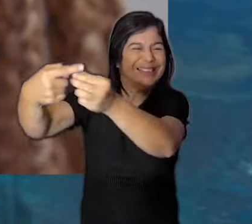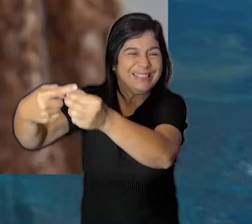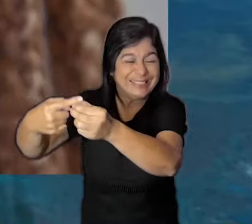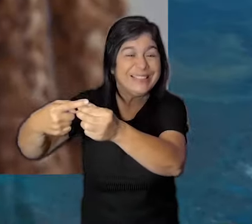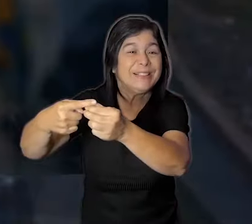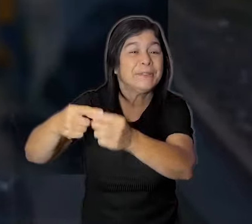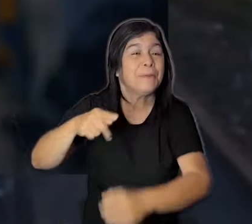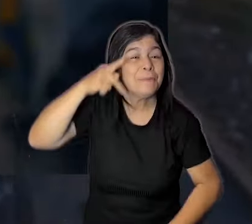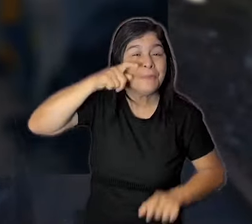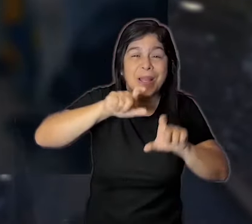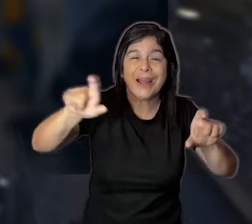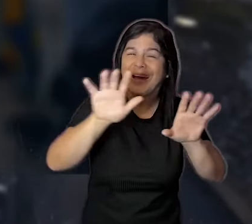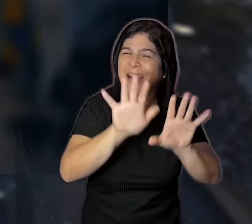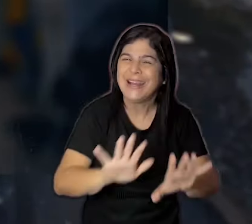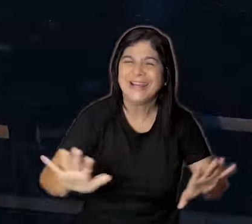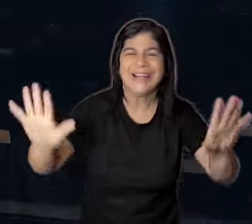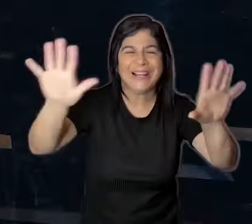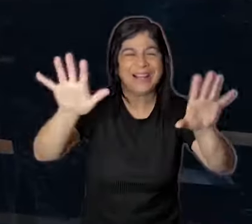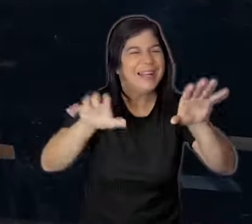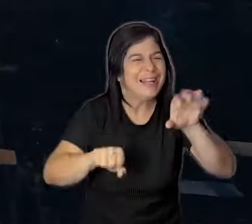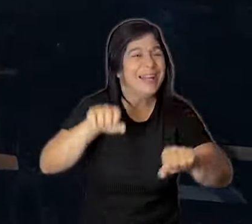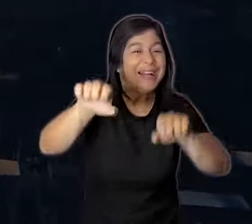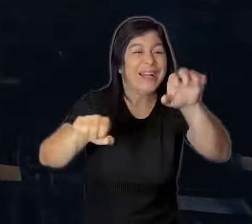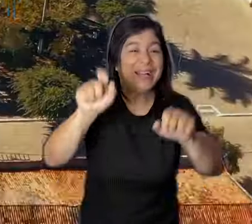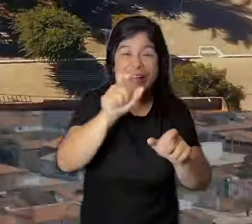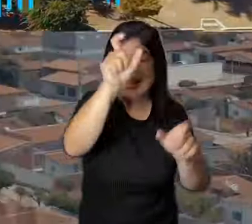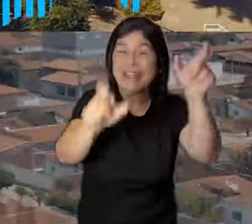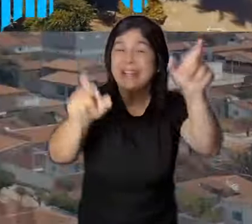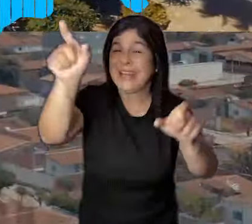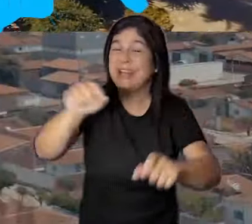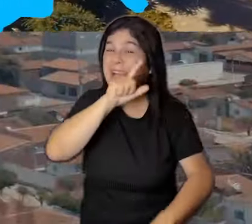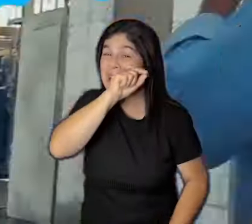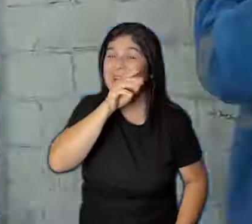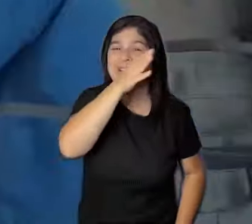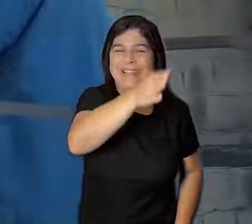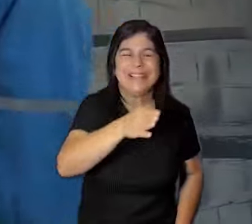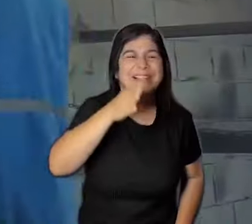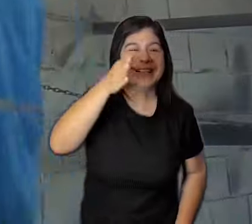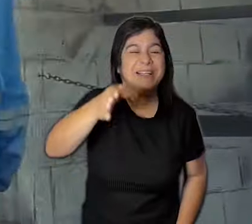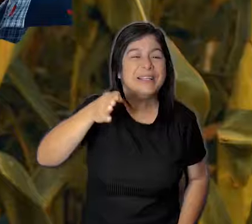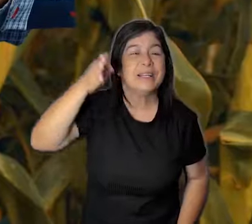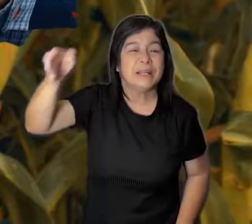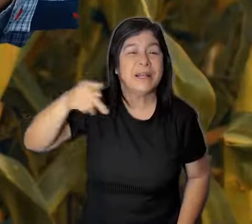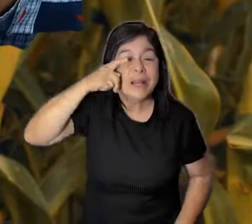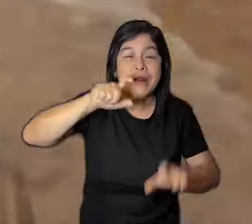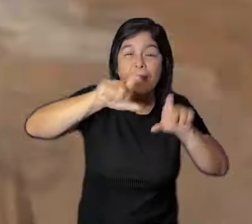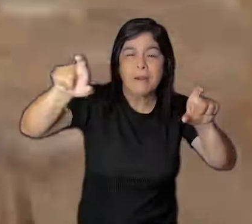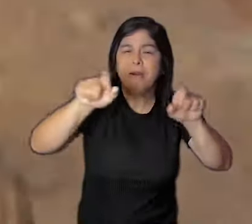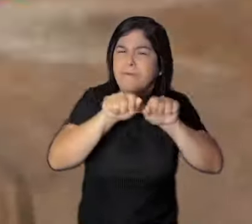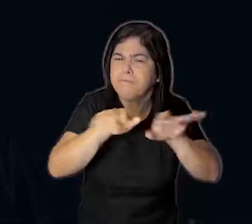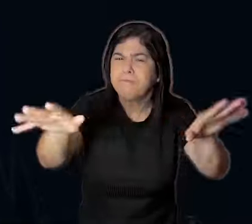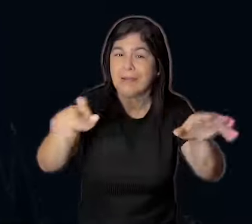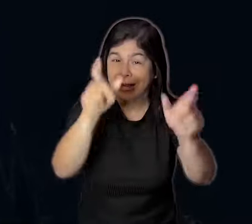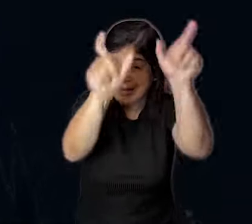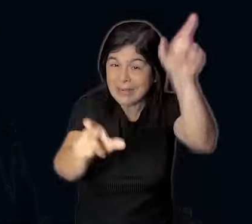as regiões do Estado. Tem conquista por toda Paraíba, onde o povo tá, Assembleia vai. Tem conquista